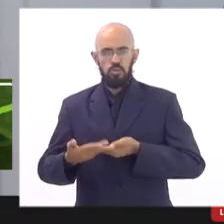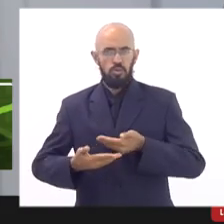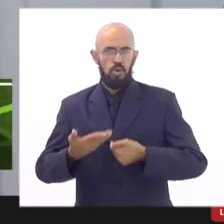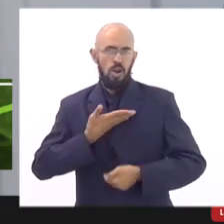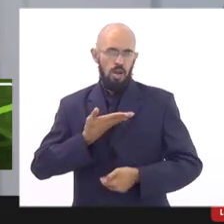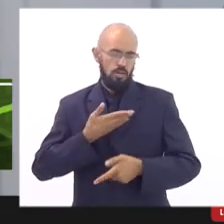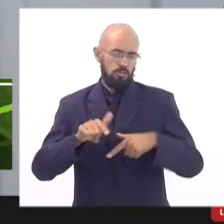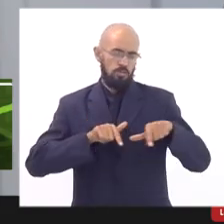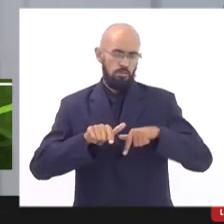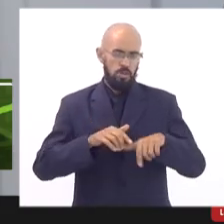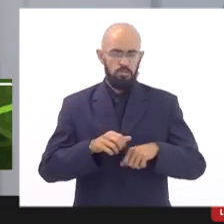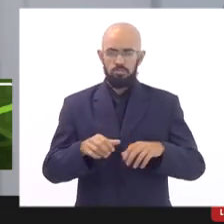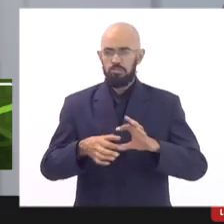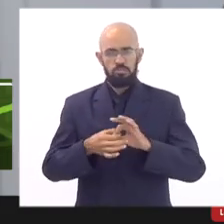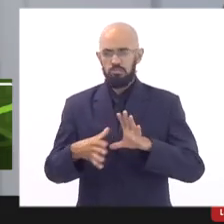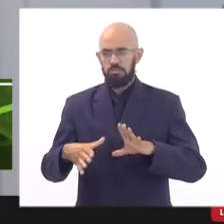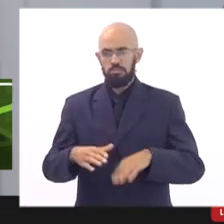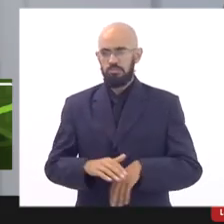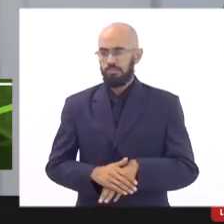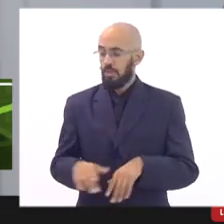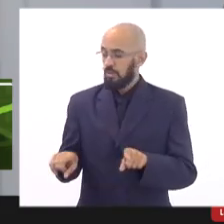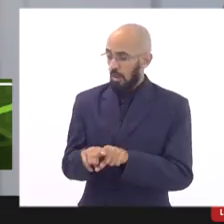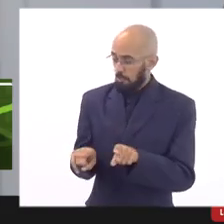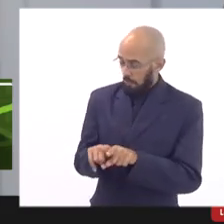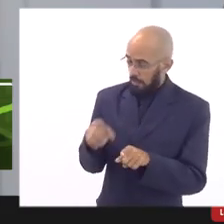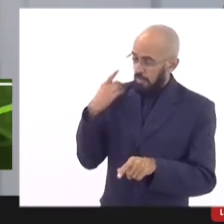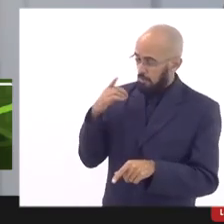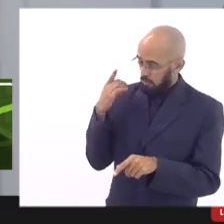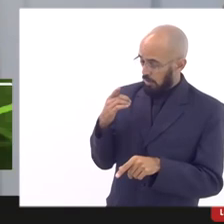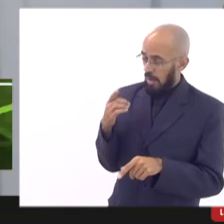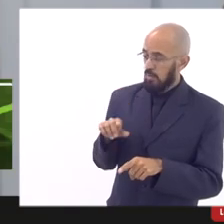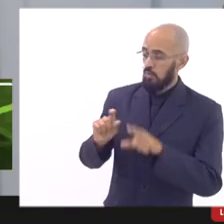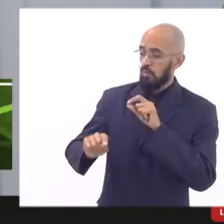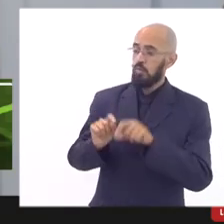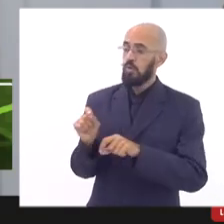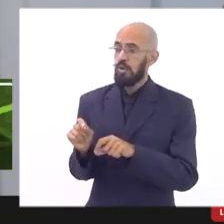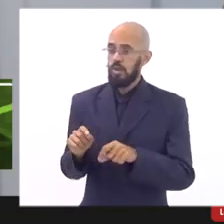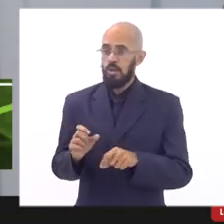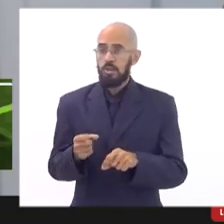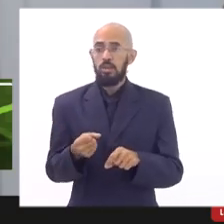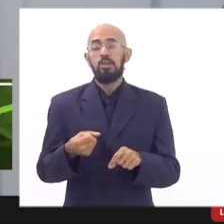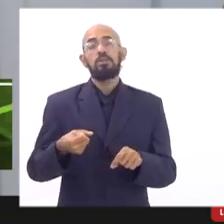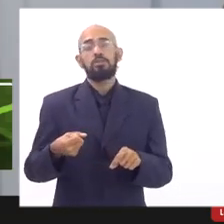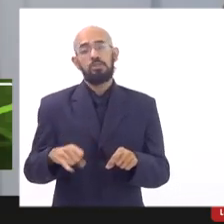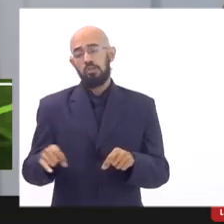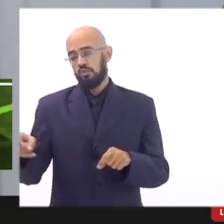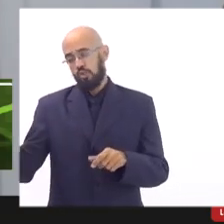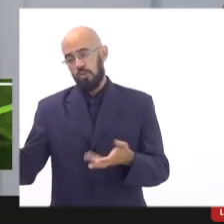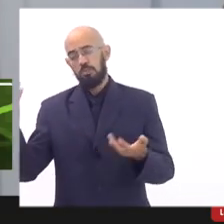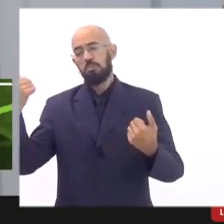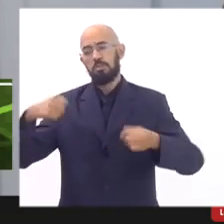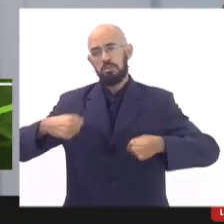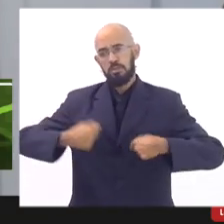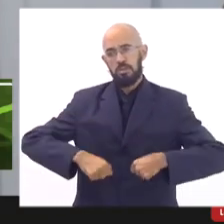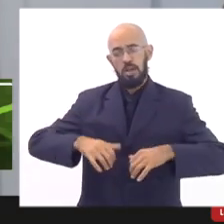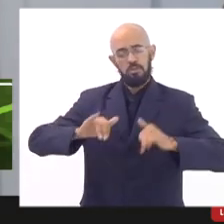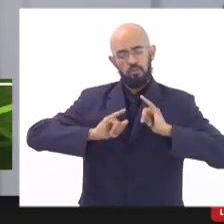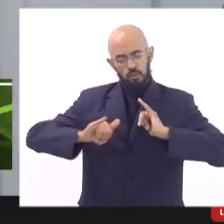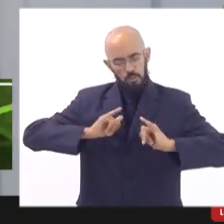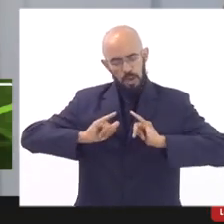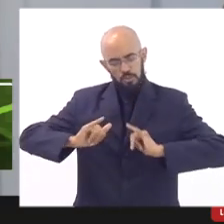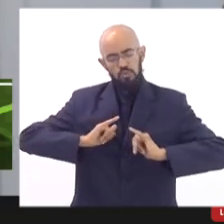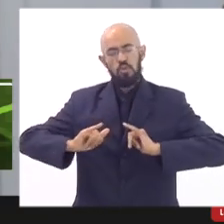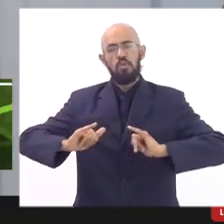tá bom? e deputado o que o senhor precisar de material de dados de informações